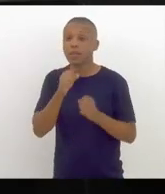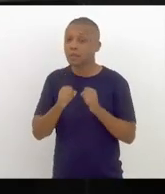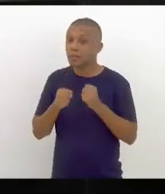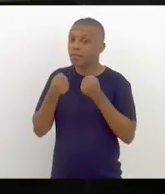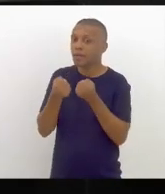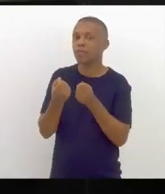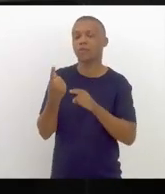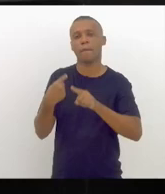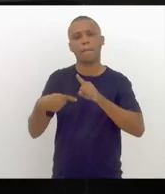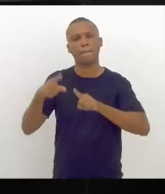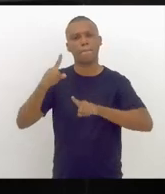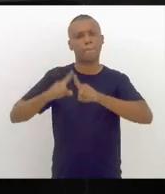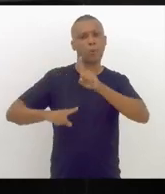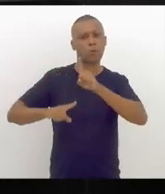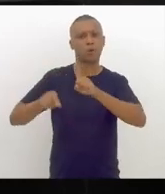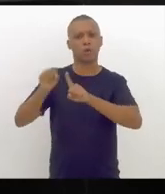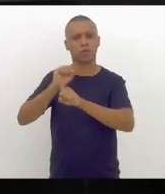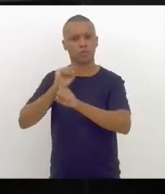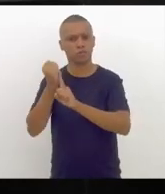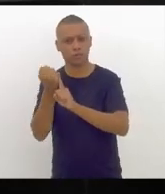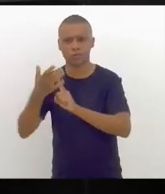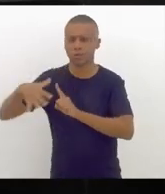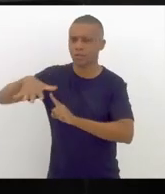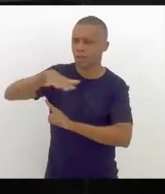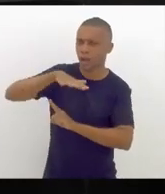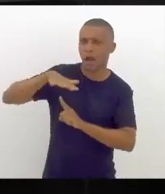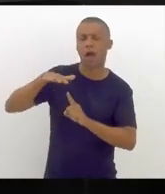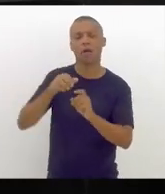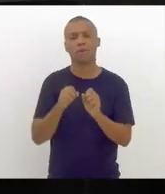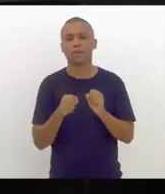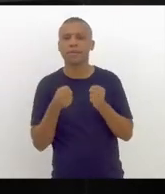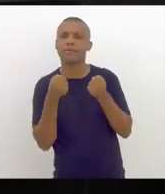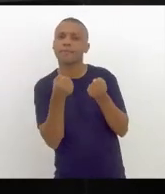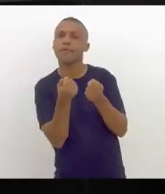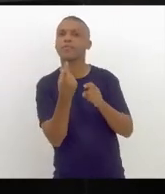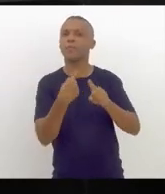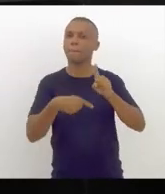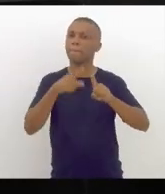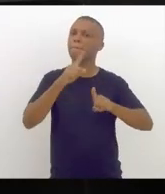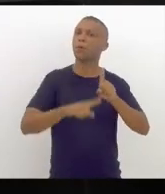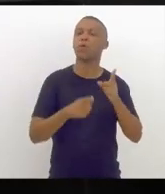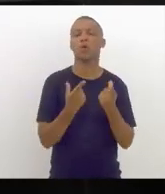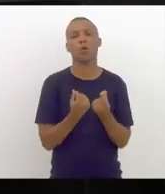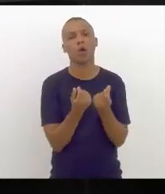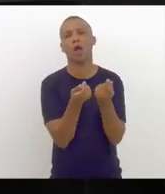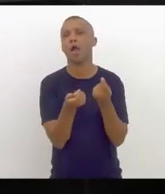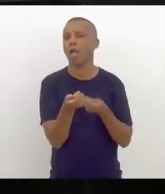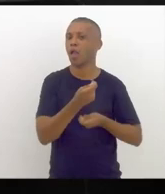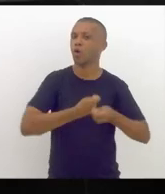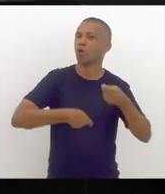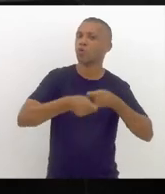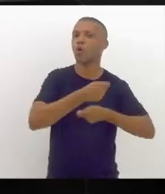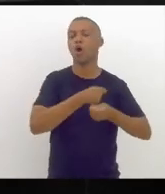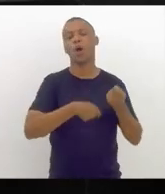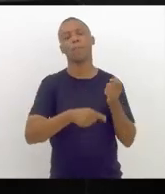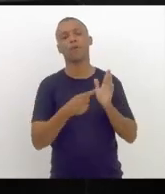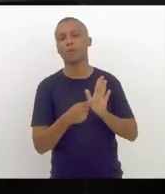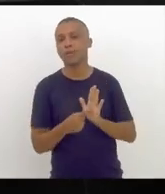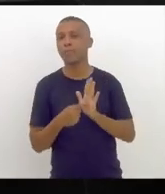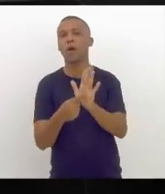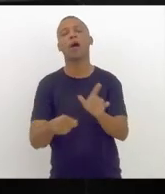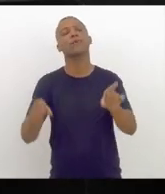desenvolvimento social, que defende o desenvolvimento econômico, e que traz